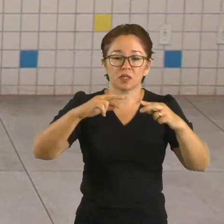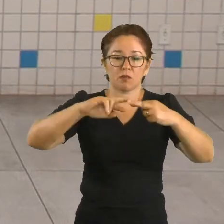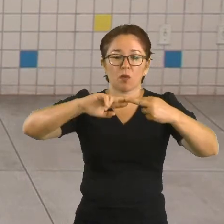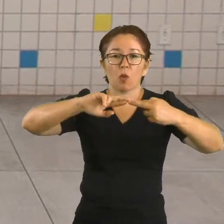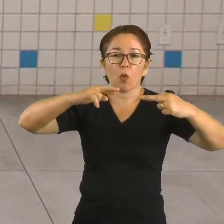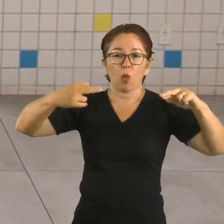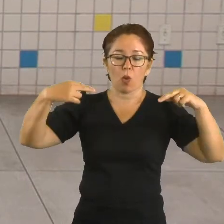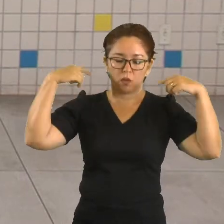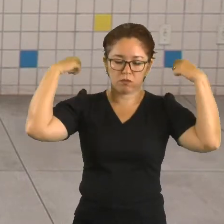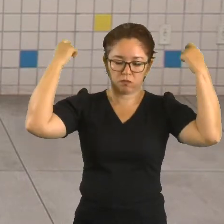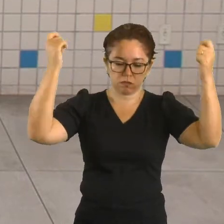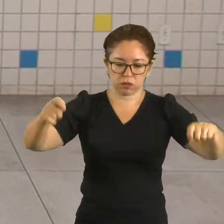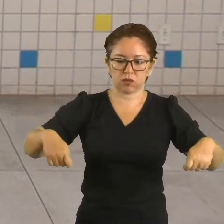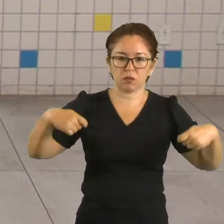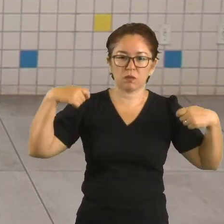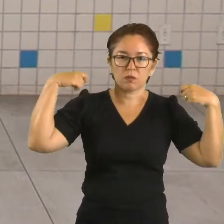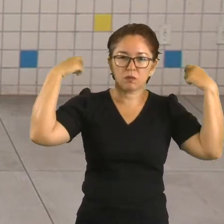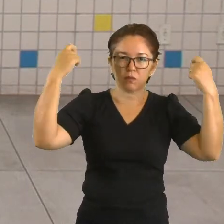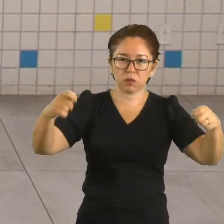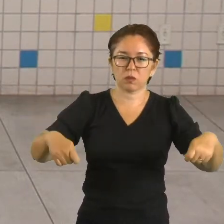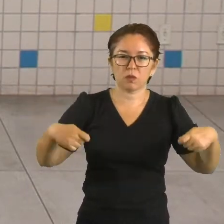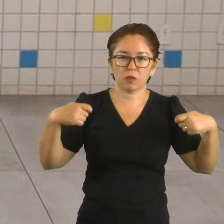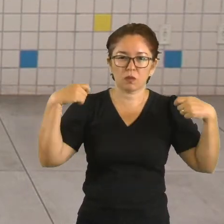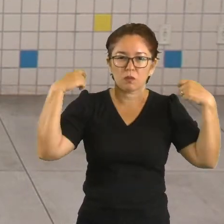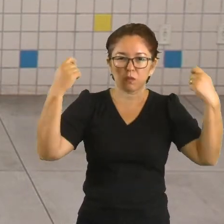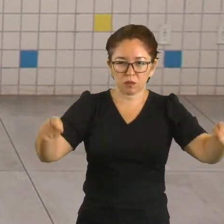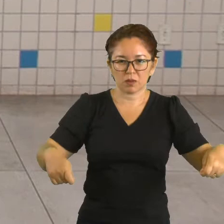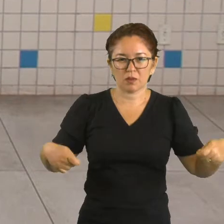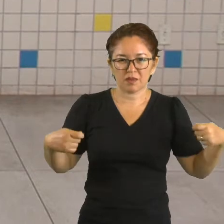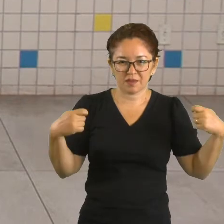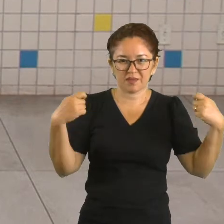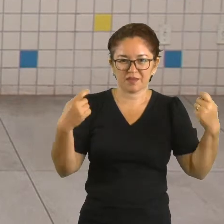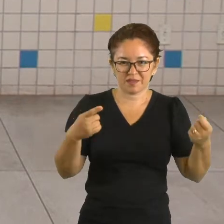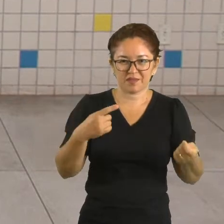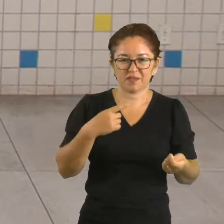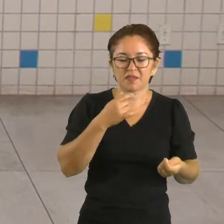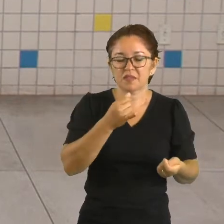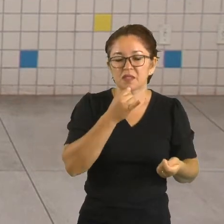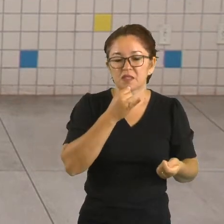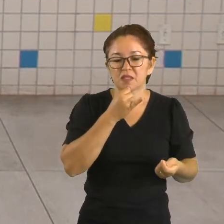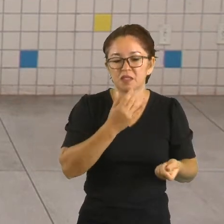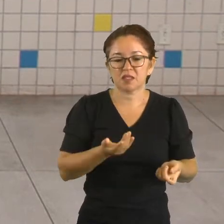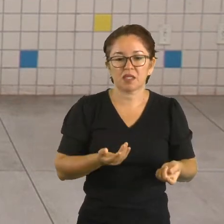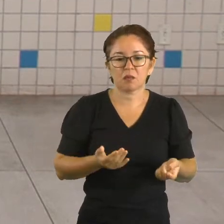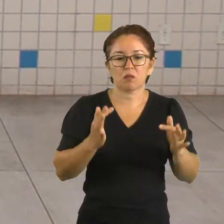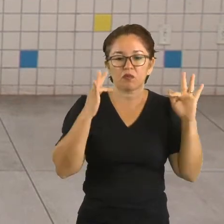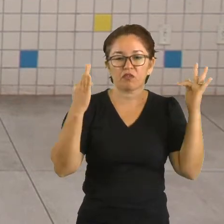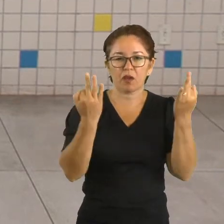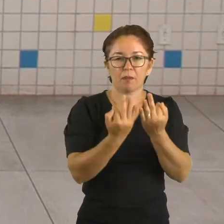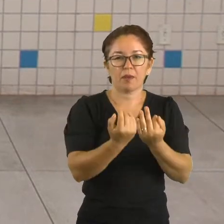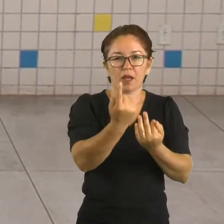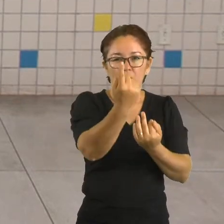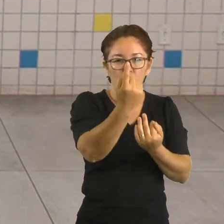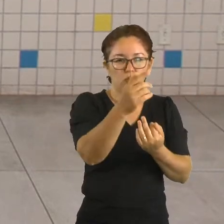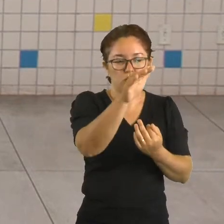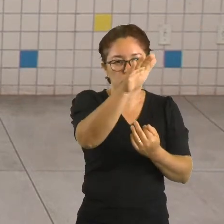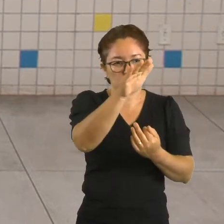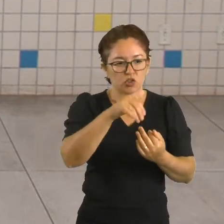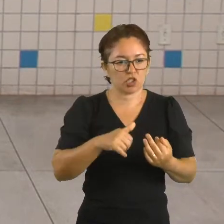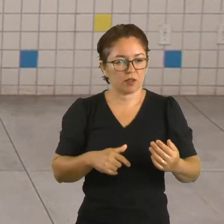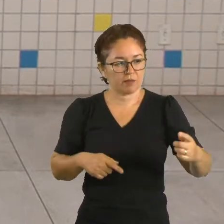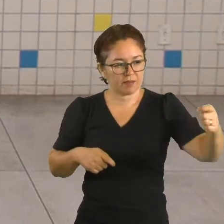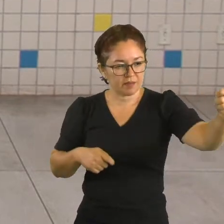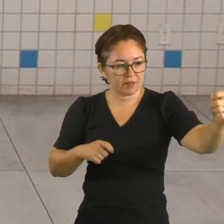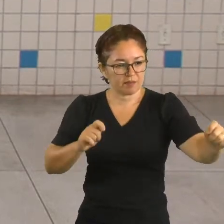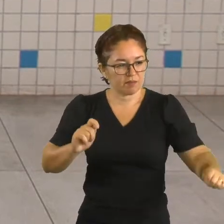lá, quando você balança, como funciona? Faça isso em casa. Chama alguém da sua família e balança a corda de uma ponta a outra.